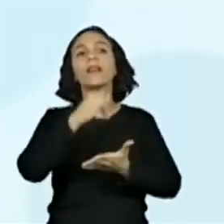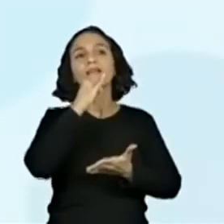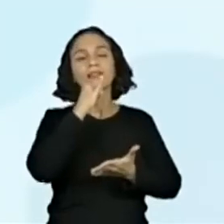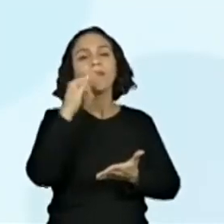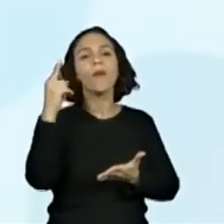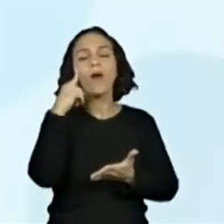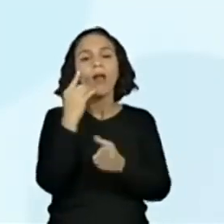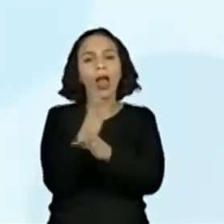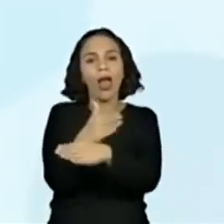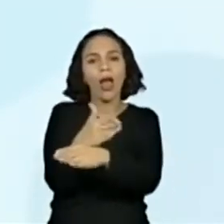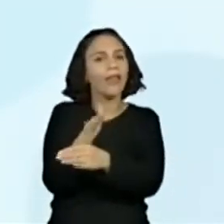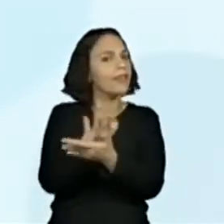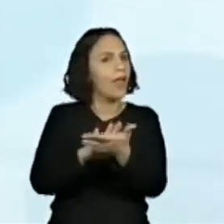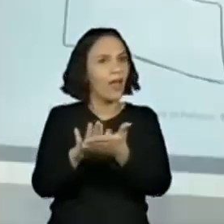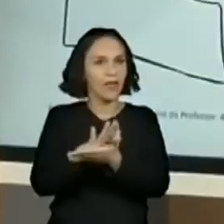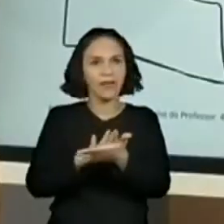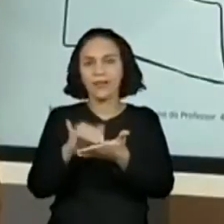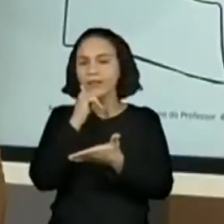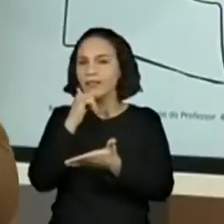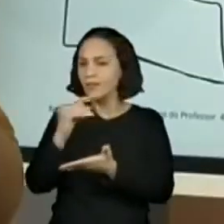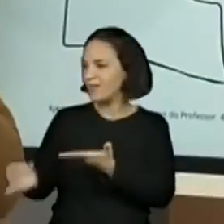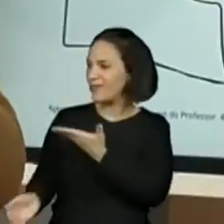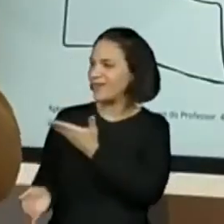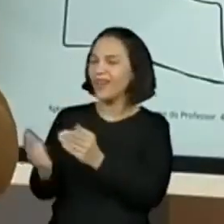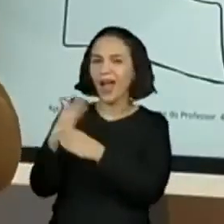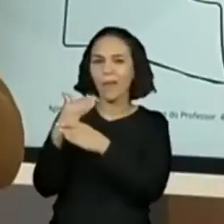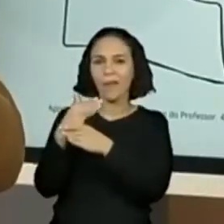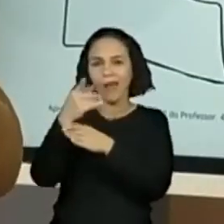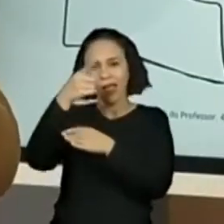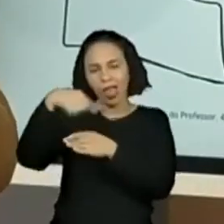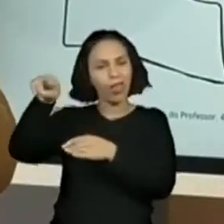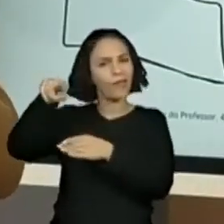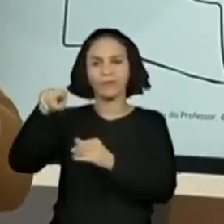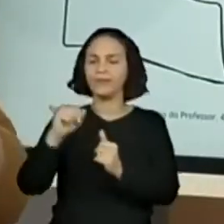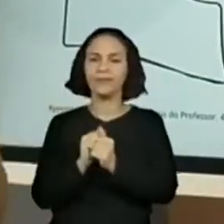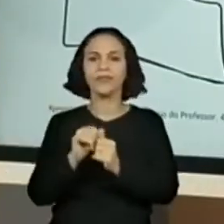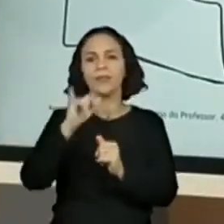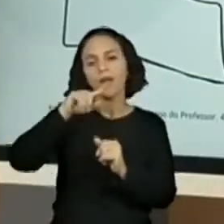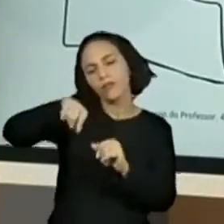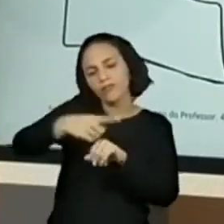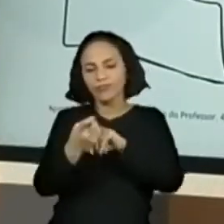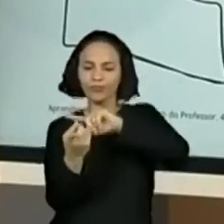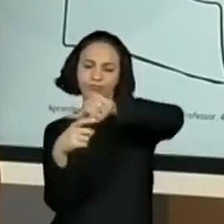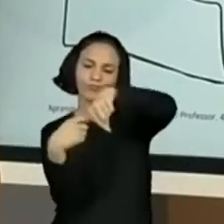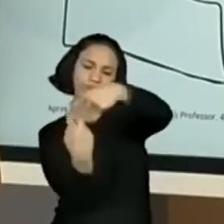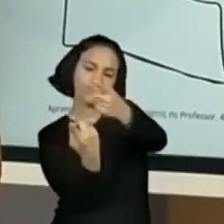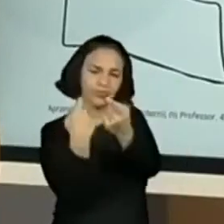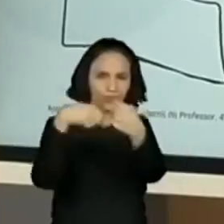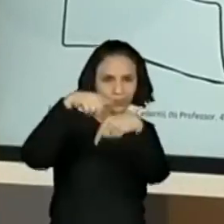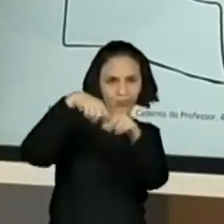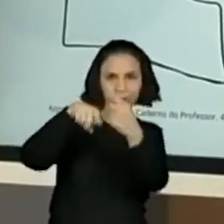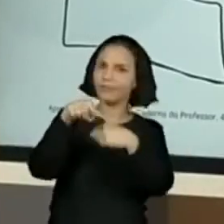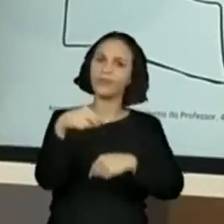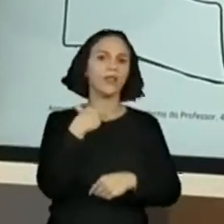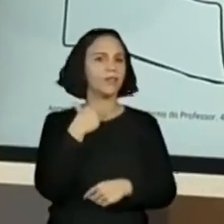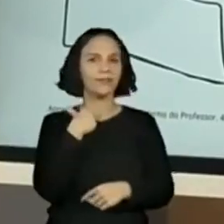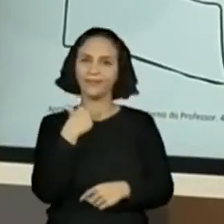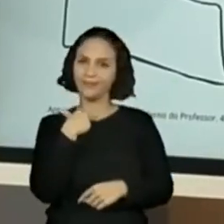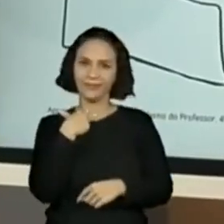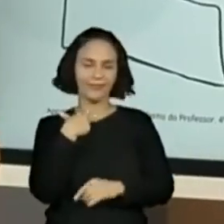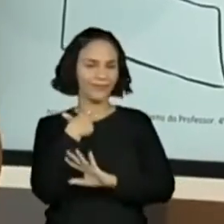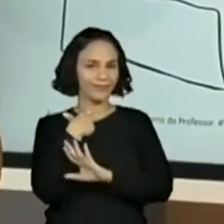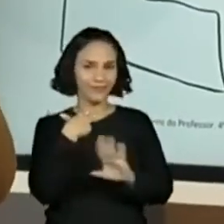aberturas, né? Que não sejam abertas, que não sejam cortadas no meio. Então, essas a gente